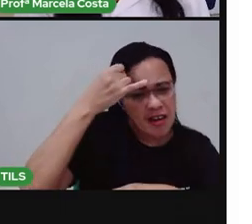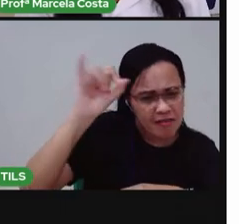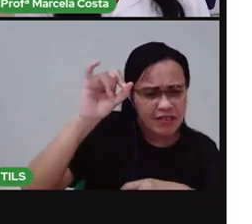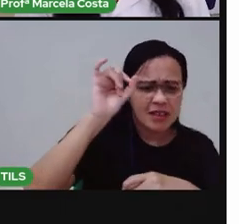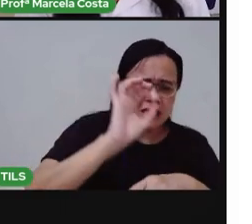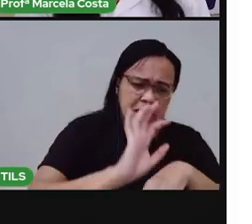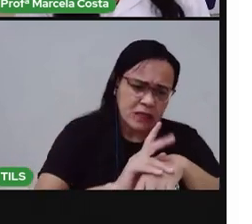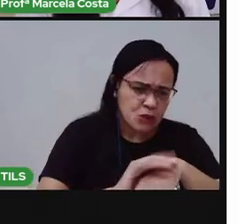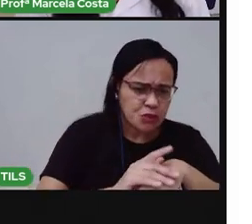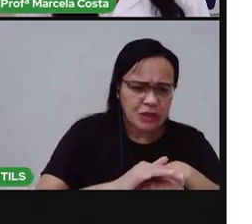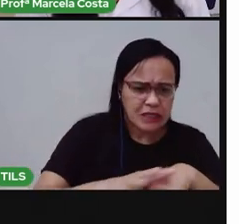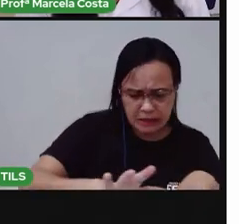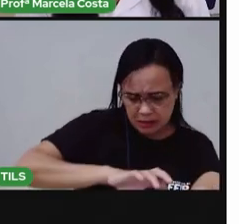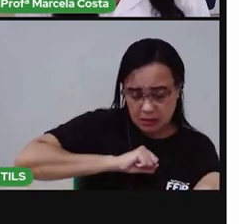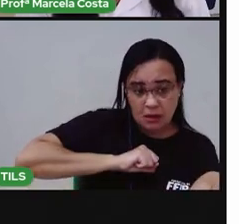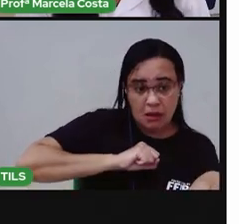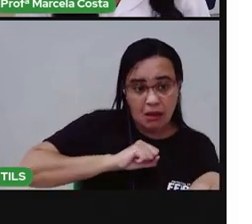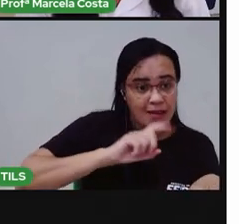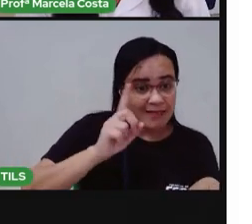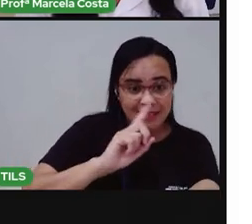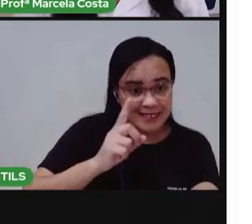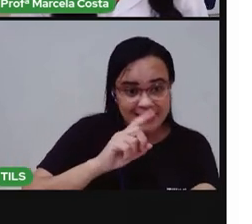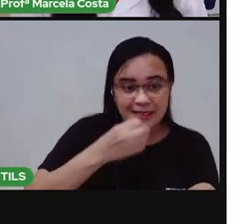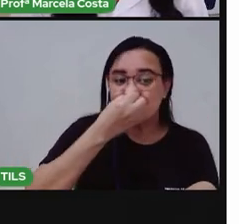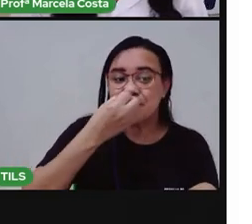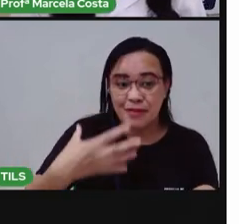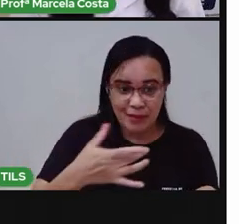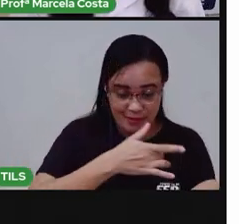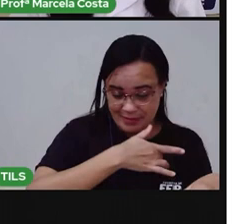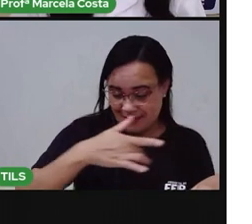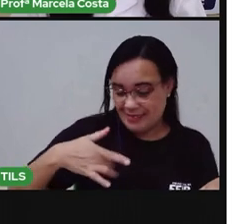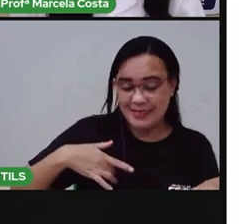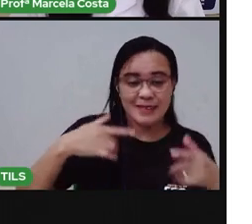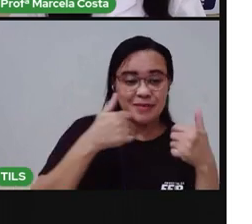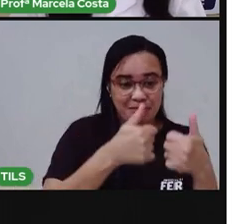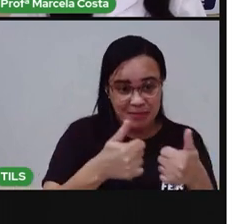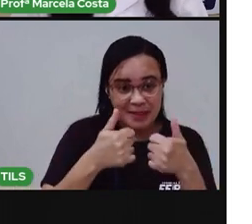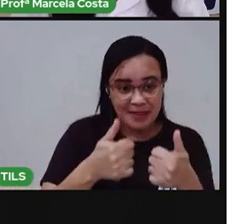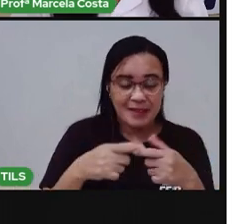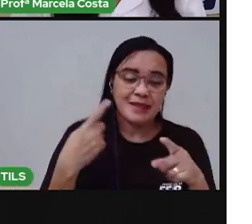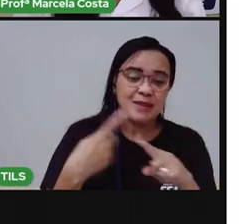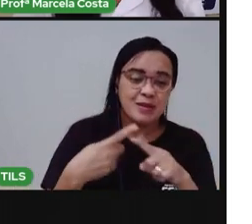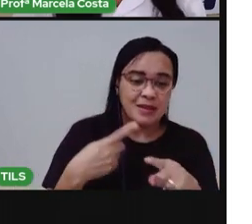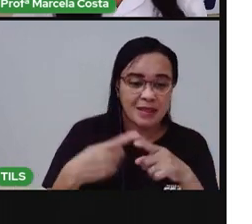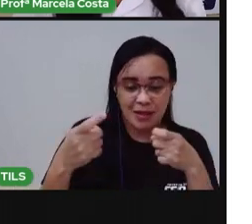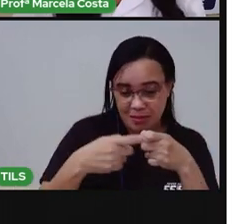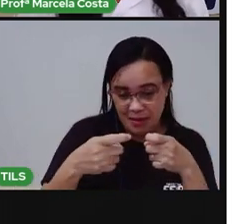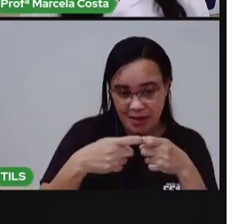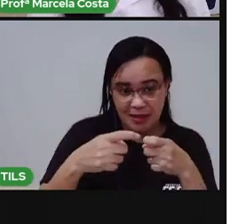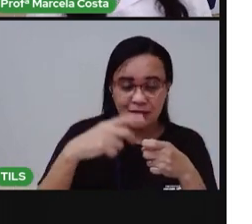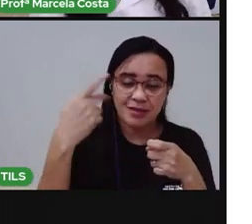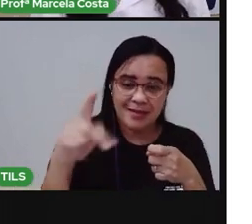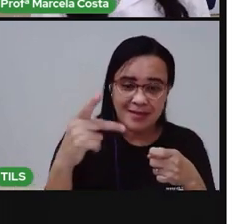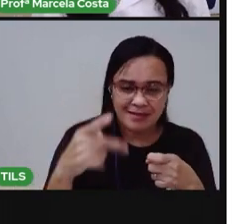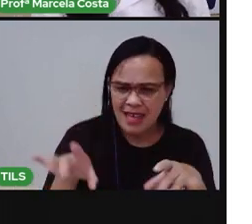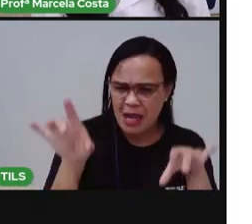e visitar o veterinário, que é um médico especialista na saúde de animais.